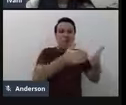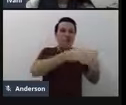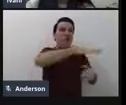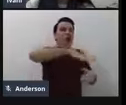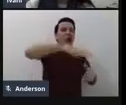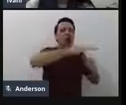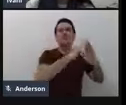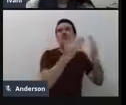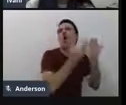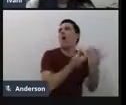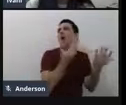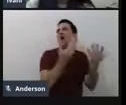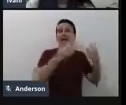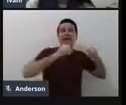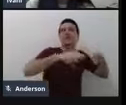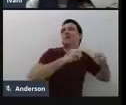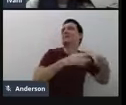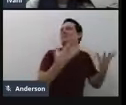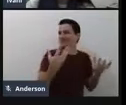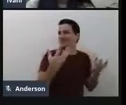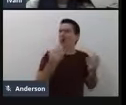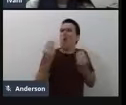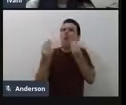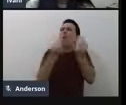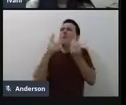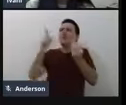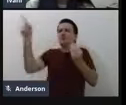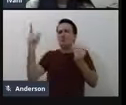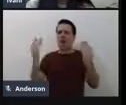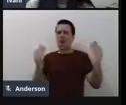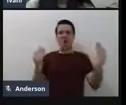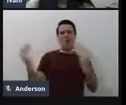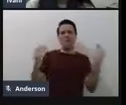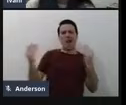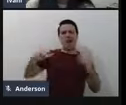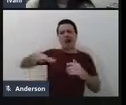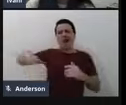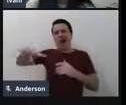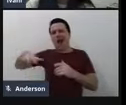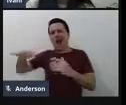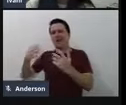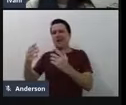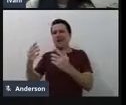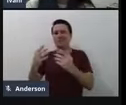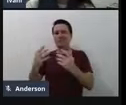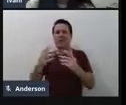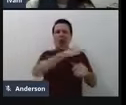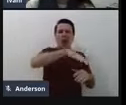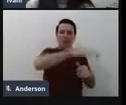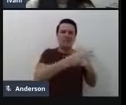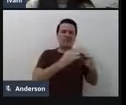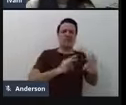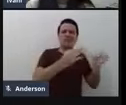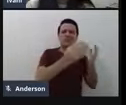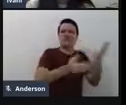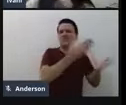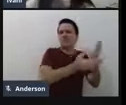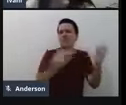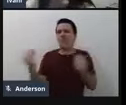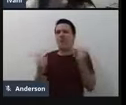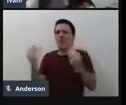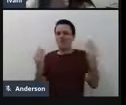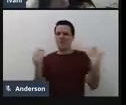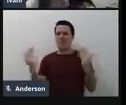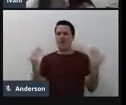conceitua e vai comparando esses dois espaços, aí, de tecnologia assistiva. Isso.